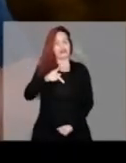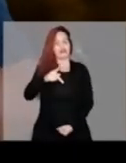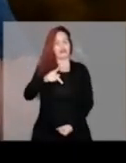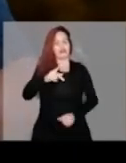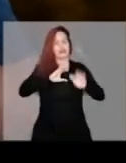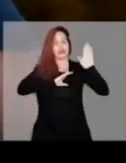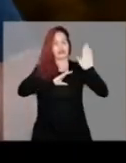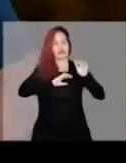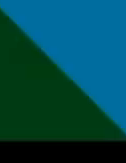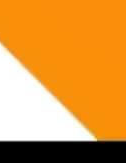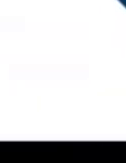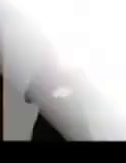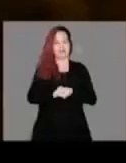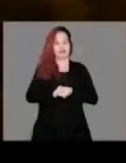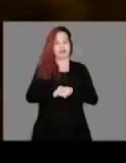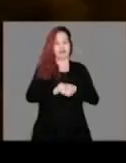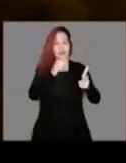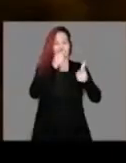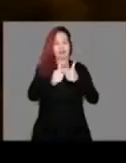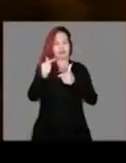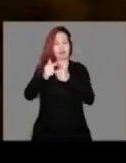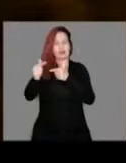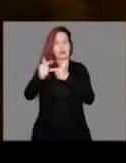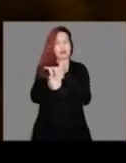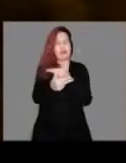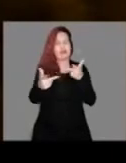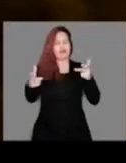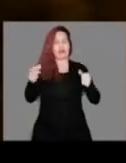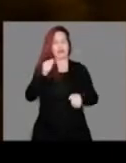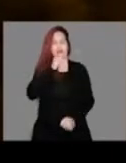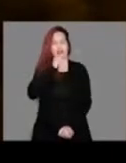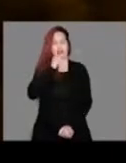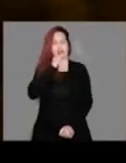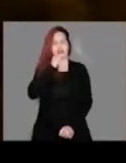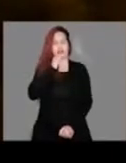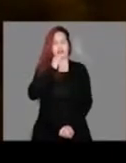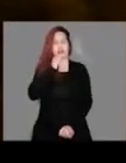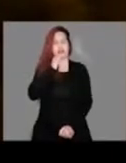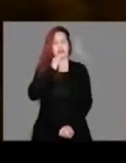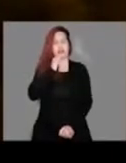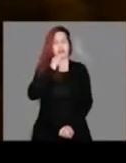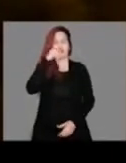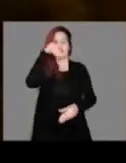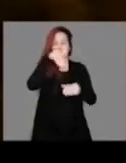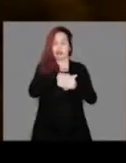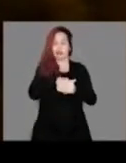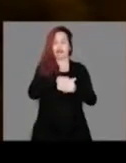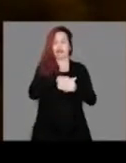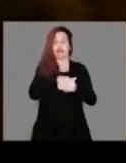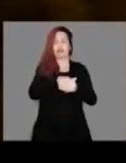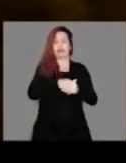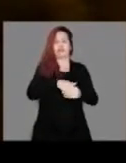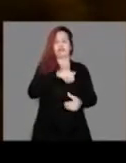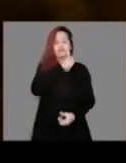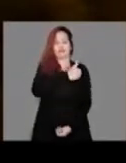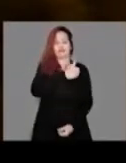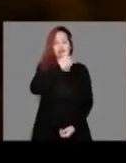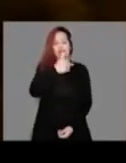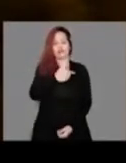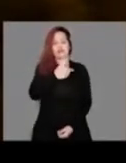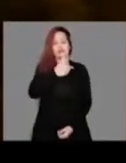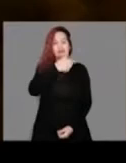17-321. Contra o caos em nossa cidade, causado pelos nossos governantes, vote